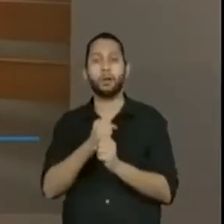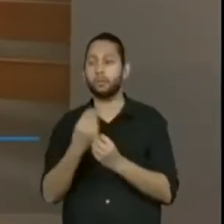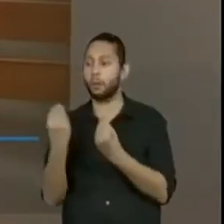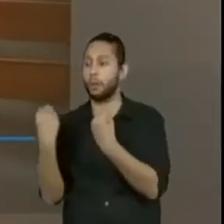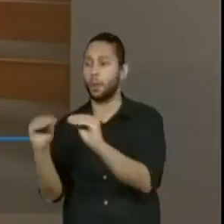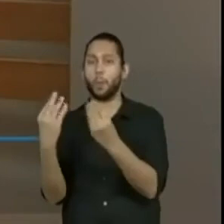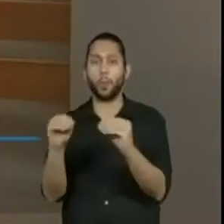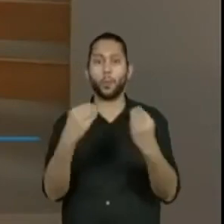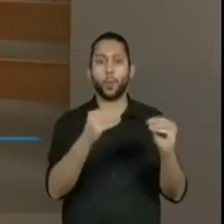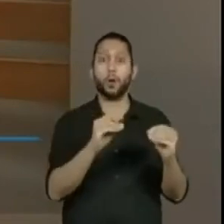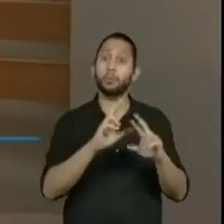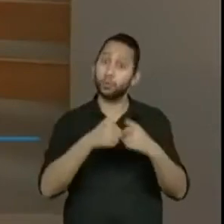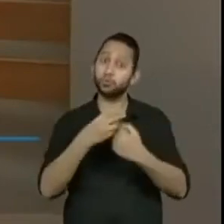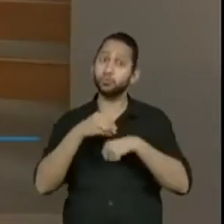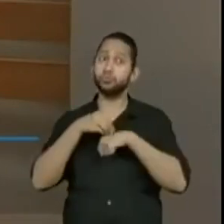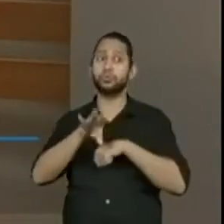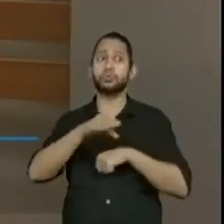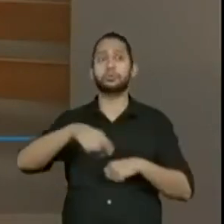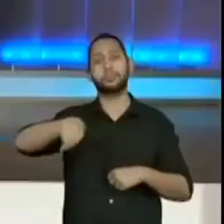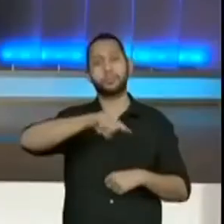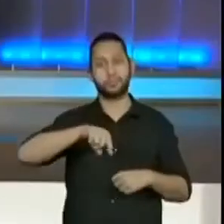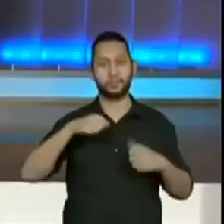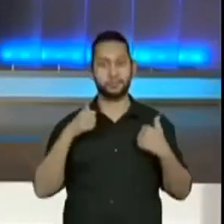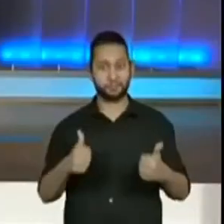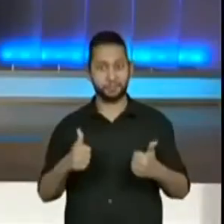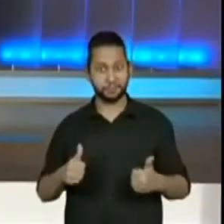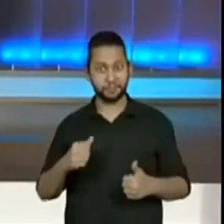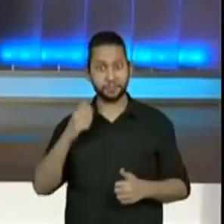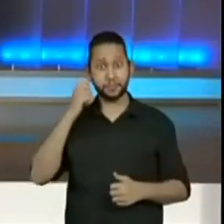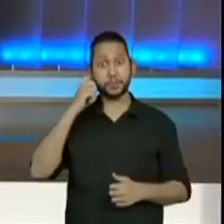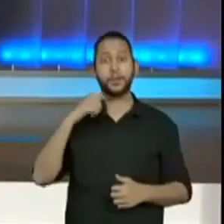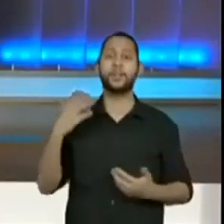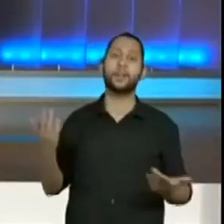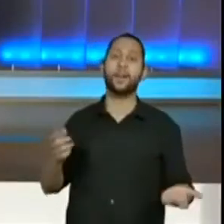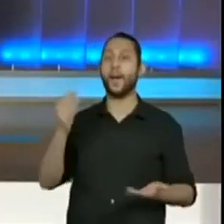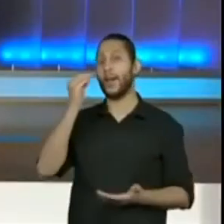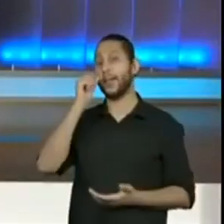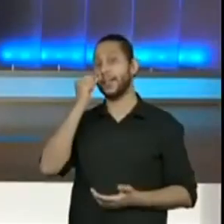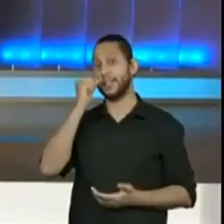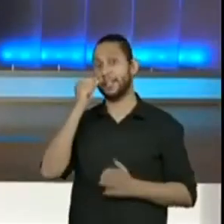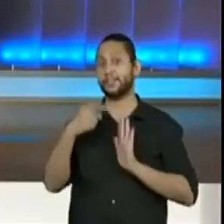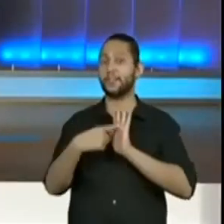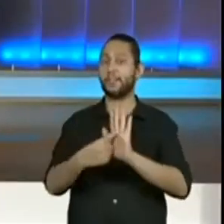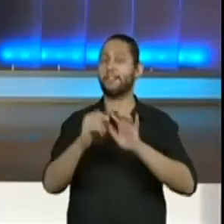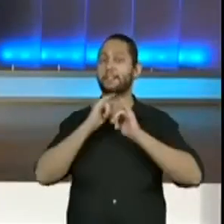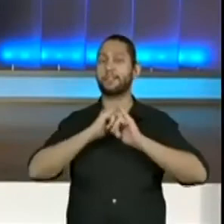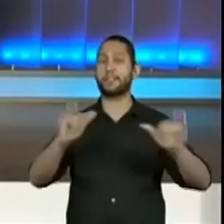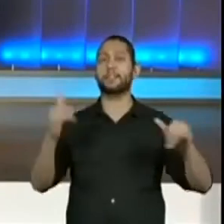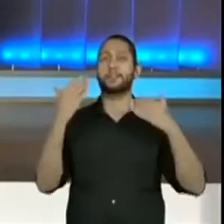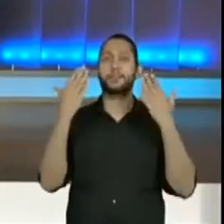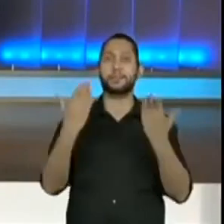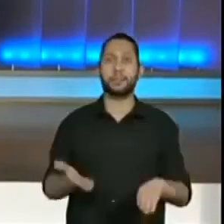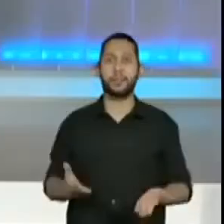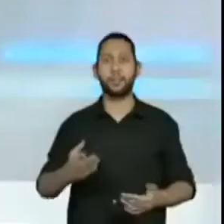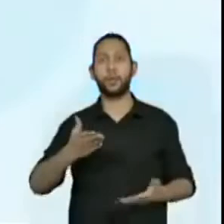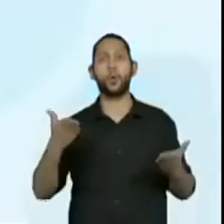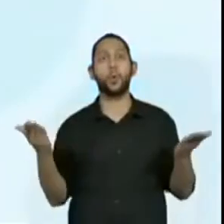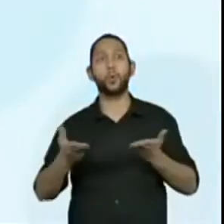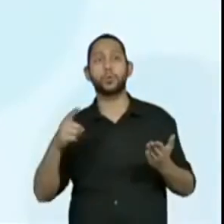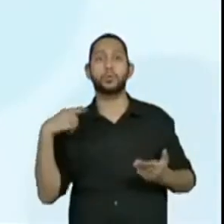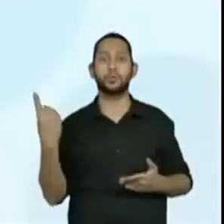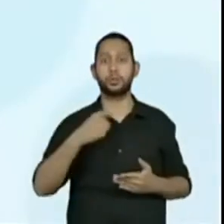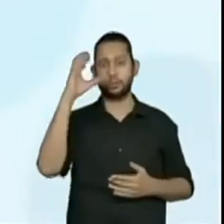é uma dica para vocês. Ok? Então, eu vou colocar aqui. A Lininha trouxe um recado para vocês. É o recado do que aprendemos